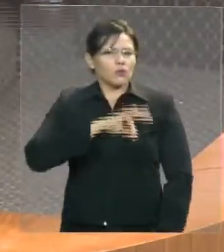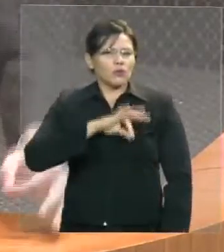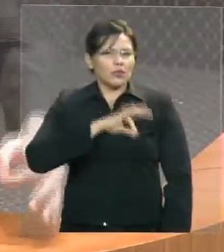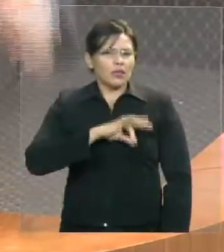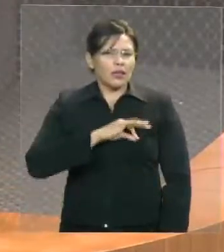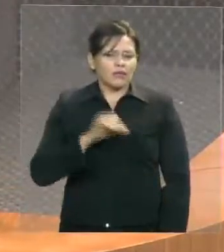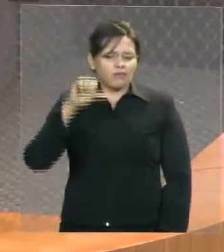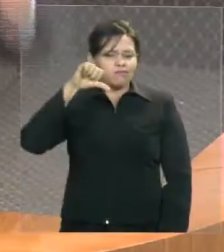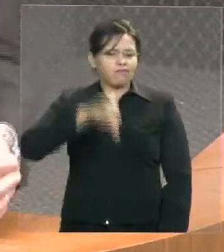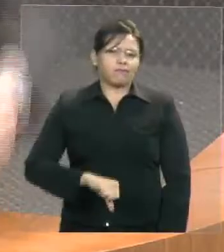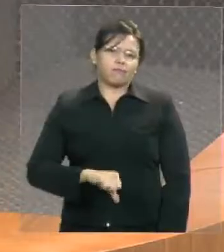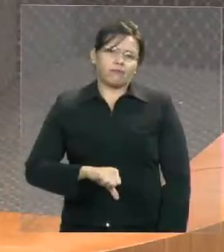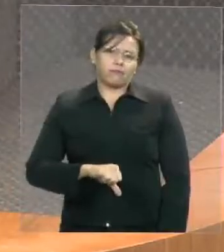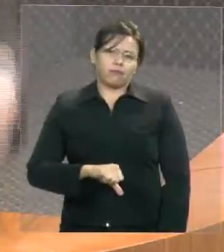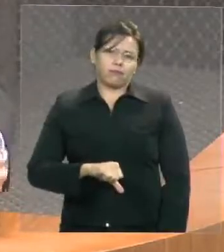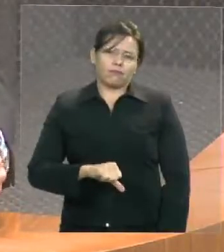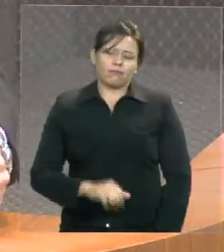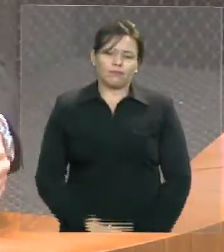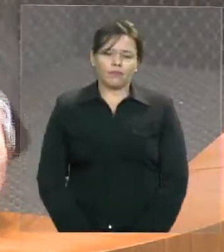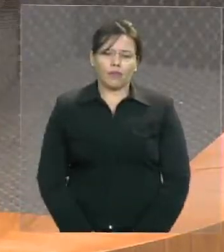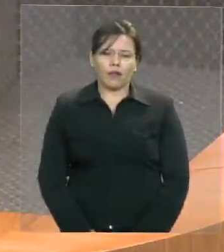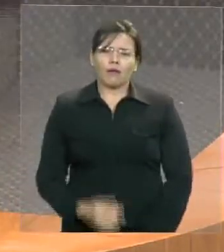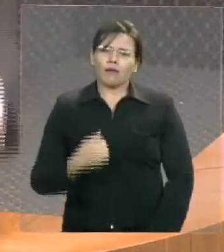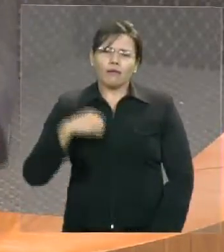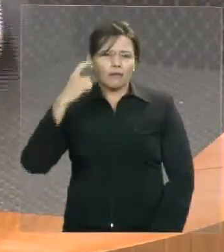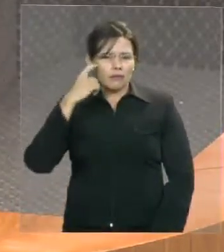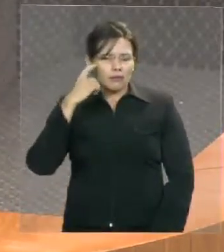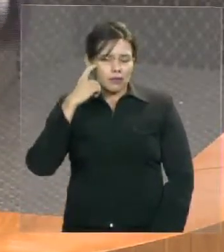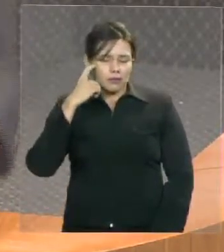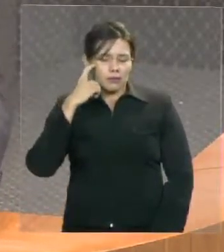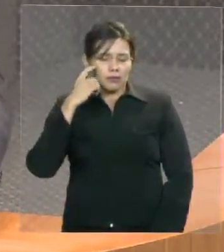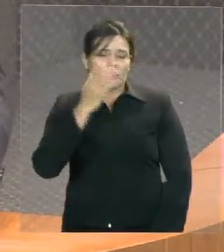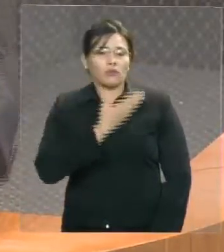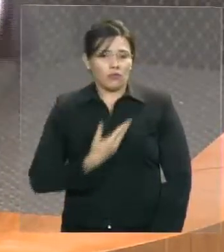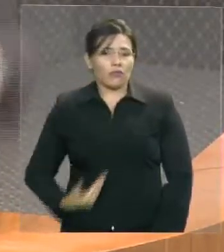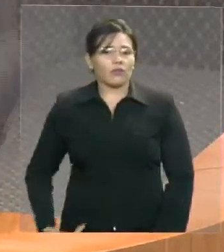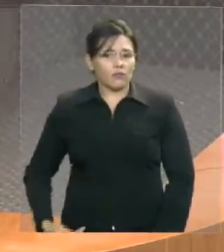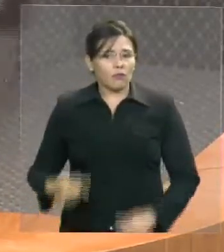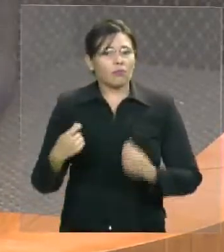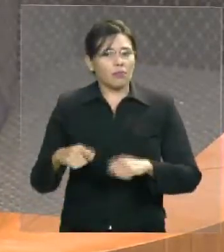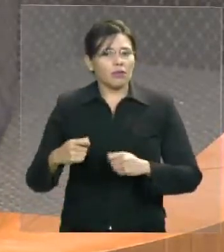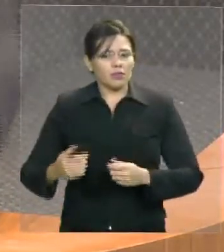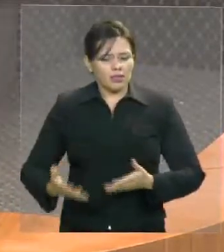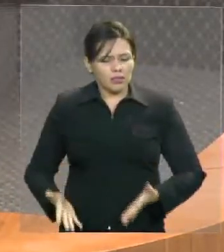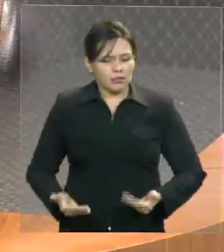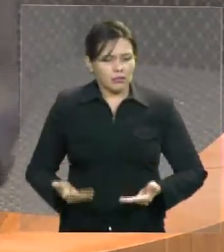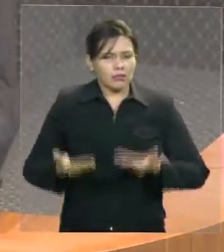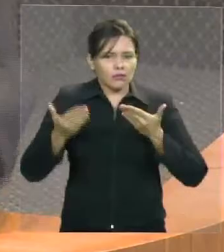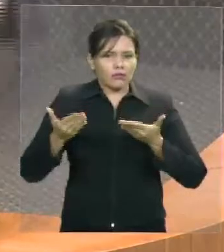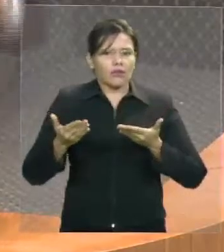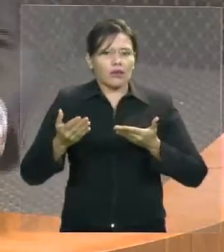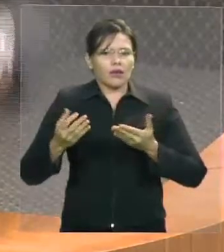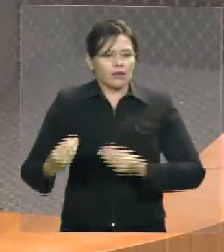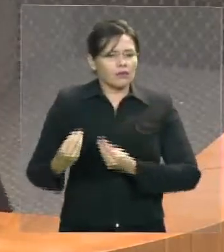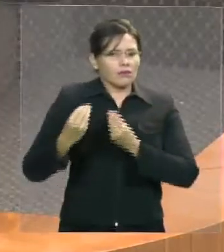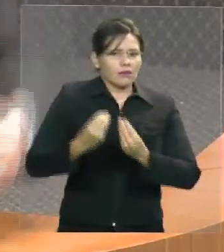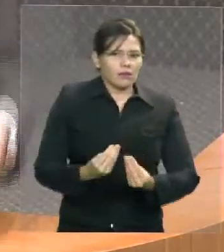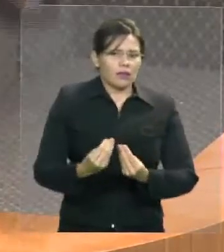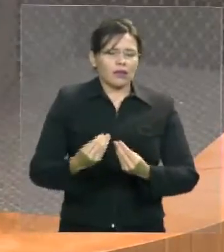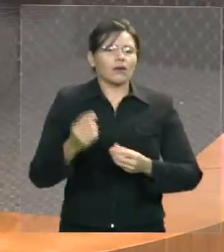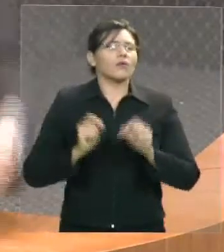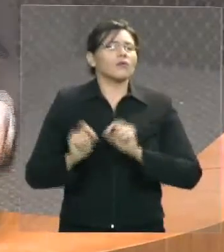É necessário que o governador iguale o valor desses técnicos com o valor do salário dos